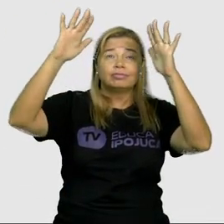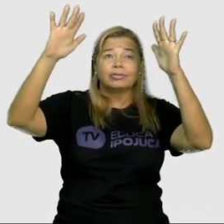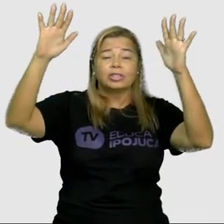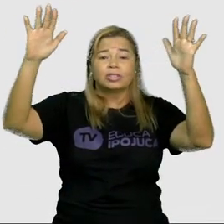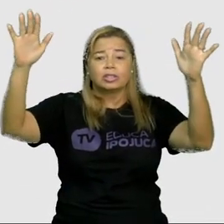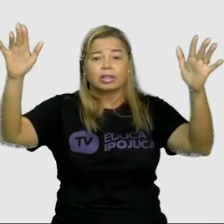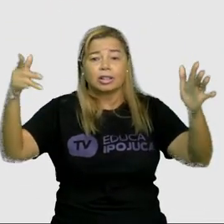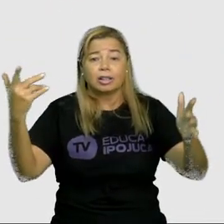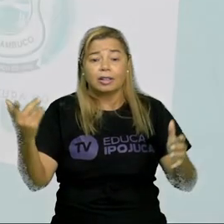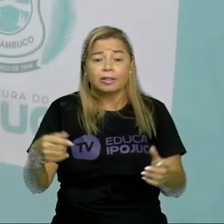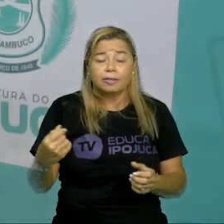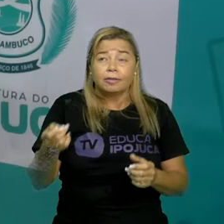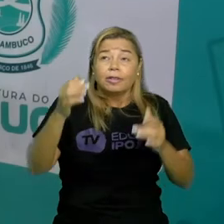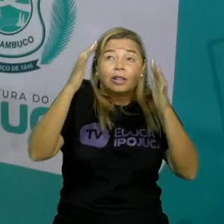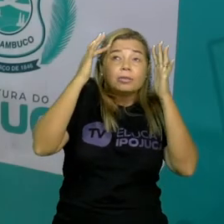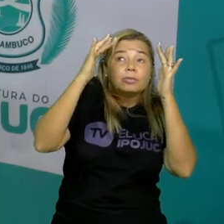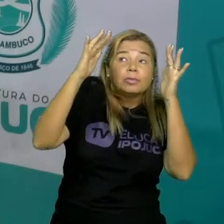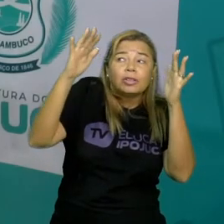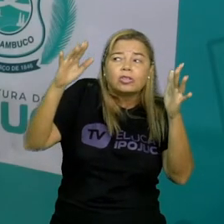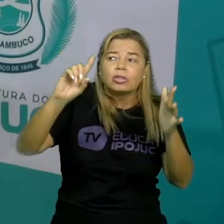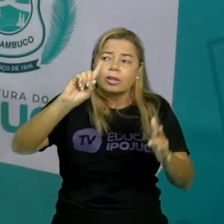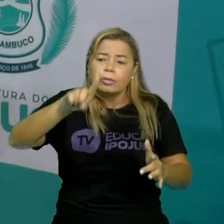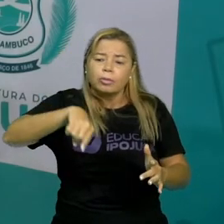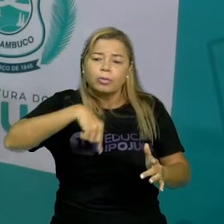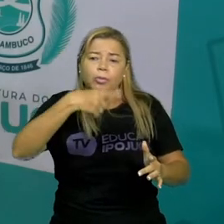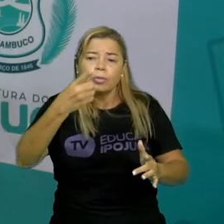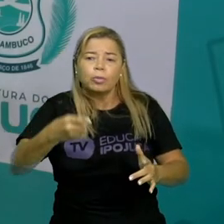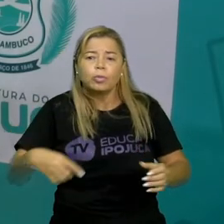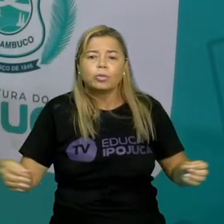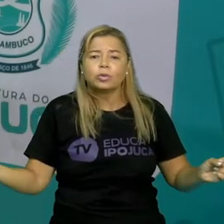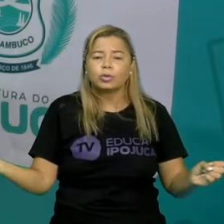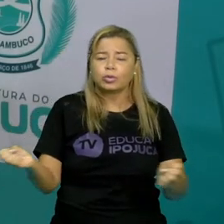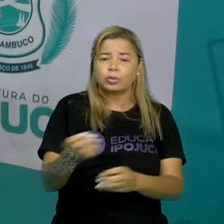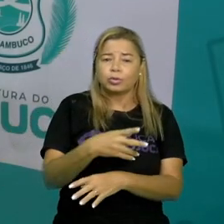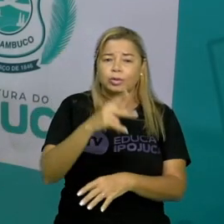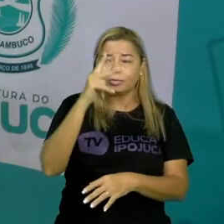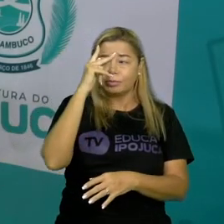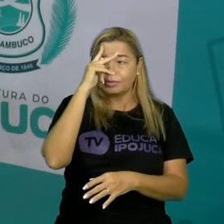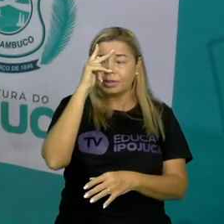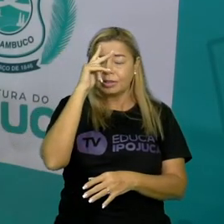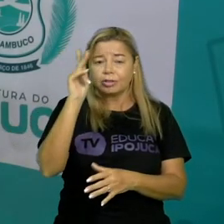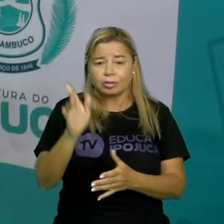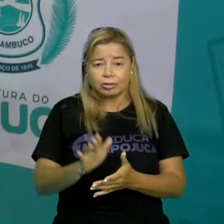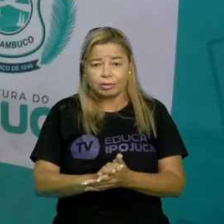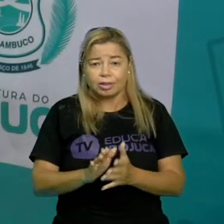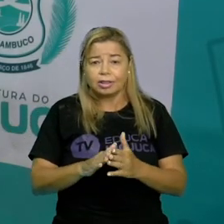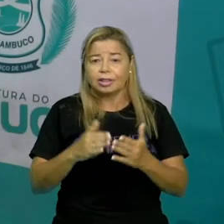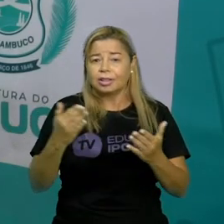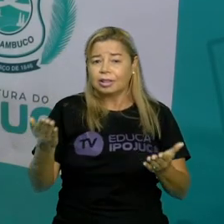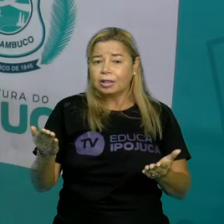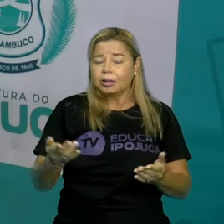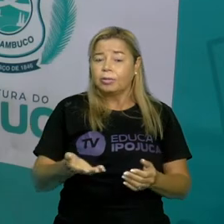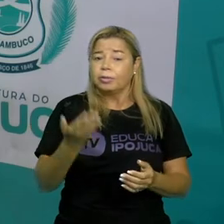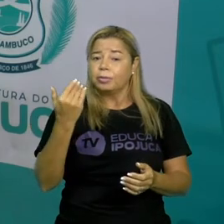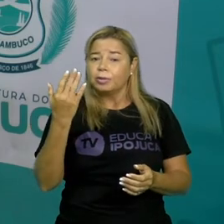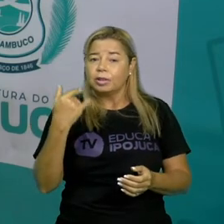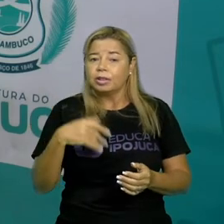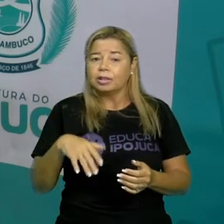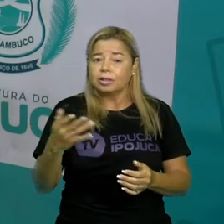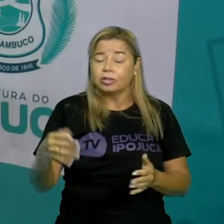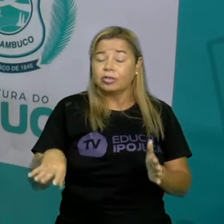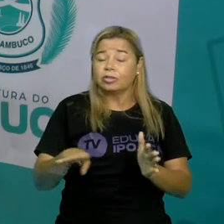final para a nossa formiguinha na historinha veio a primavera e levou a formiguinha para o reino dela lá